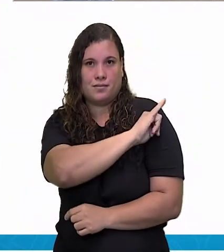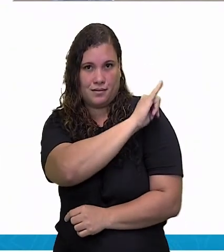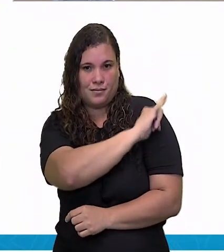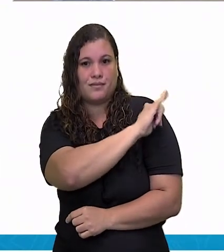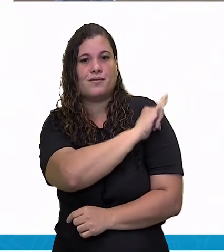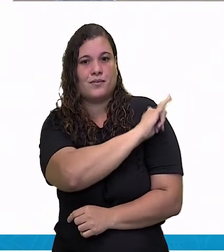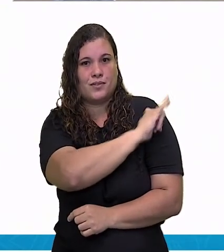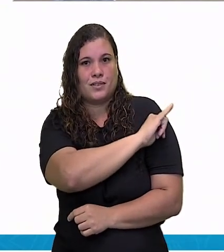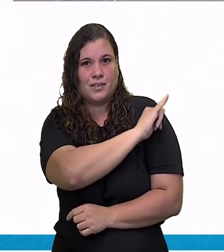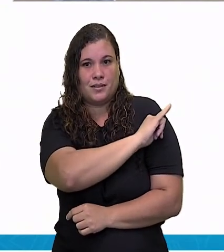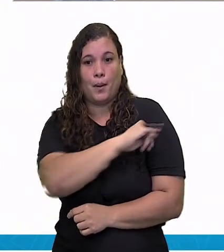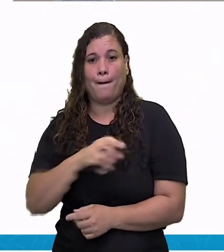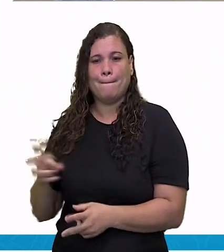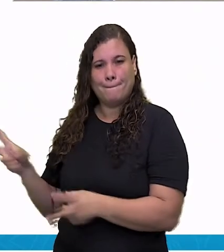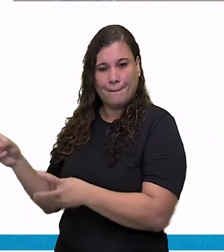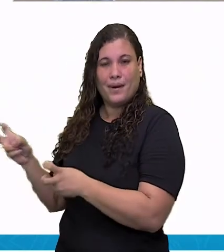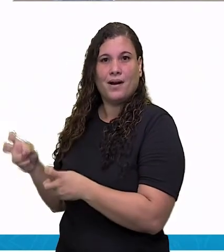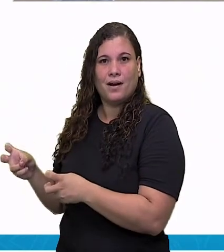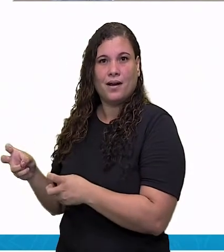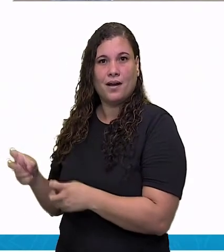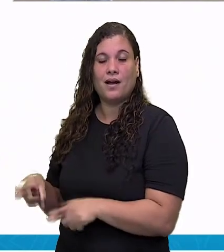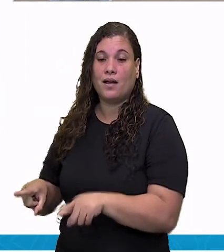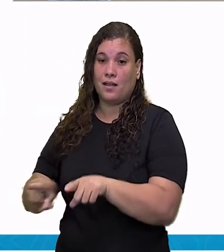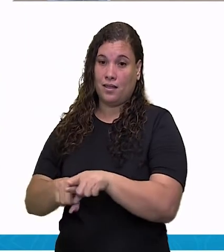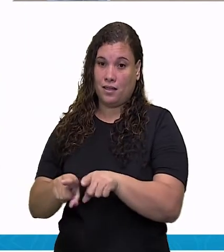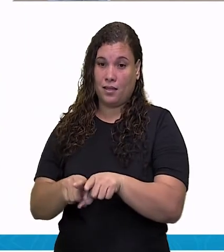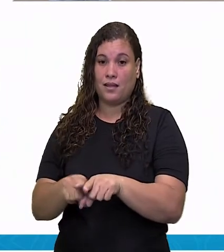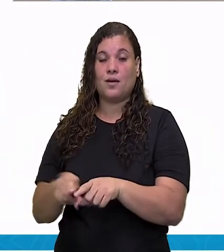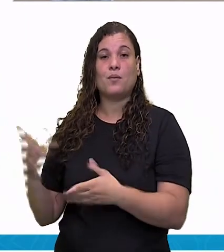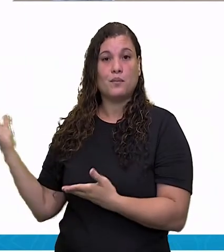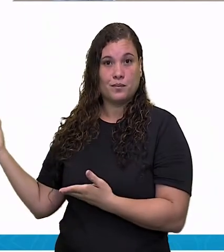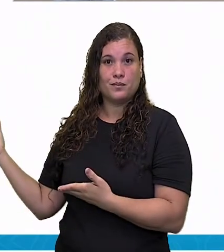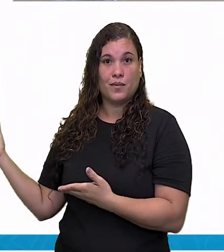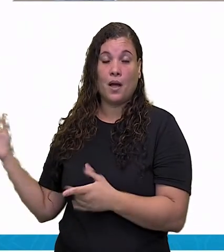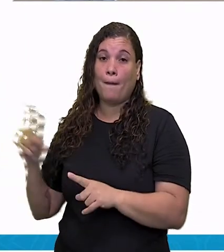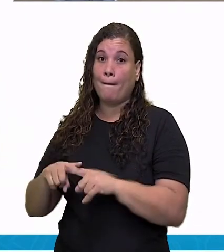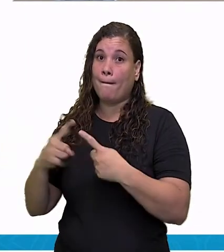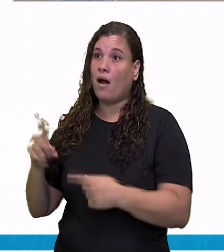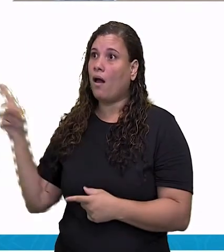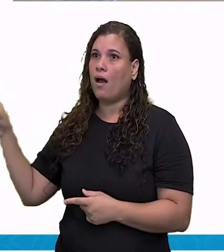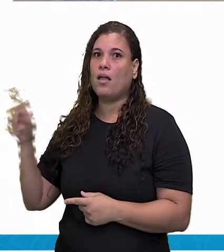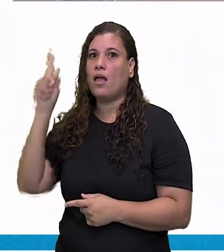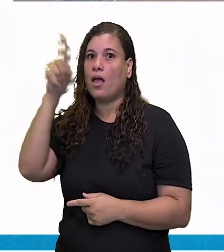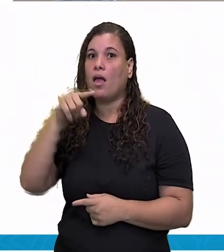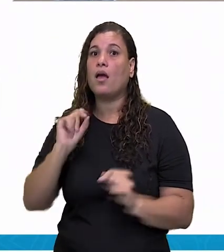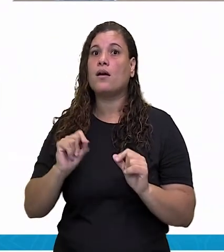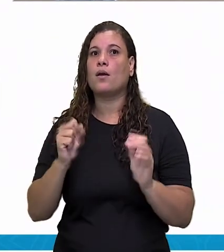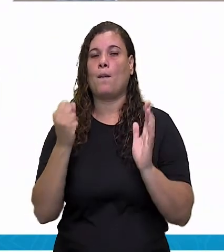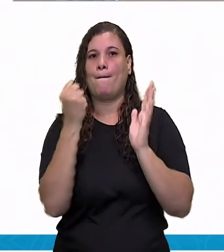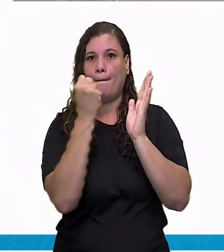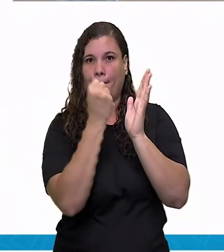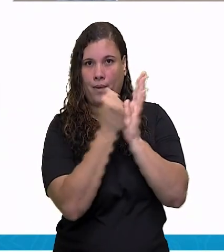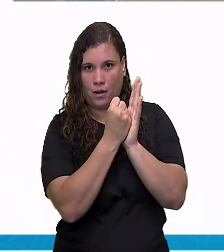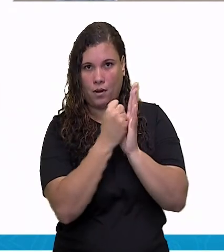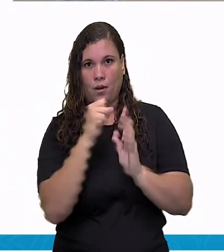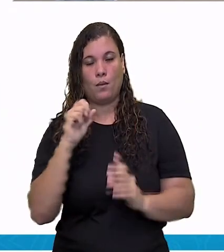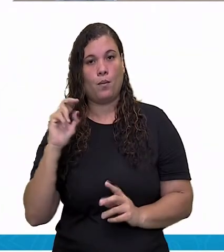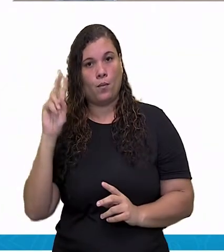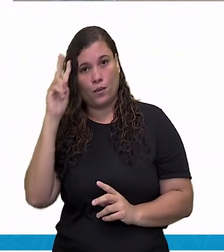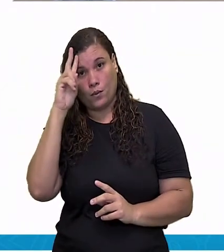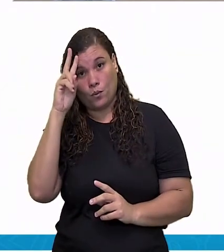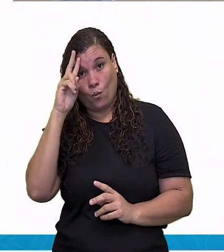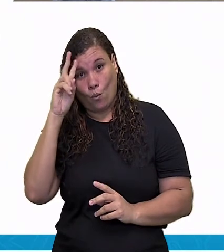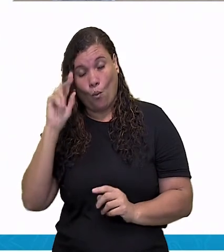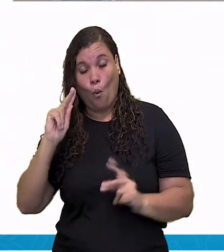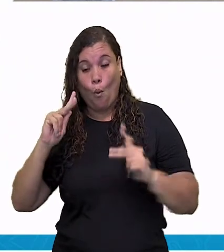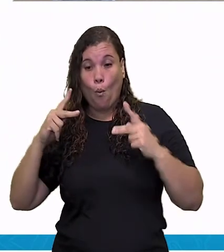humanidade, que foi reconhecido em 2012. Todo mundo reconhece o Cristo Redentor, o